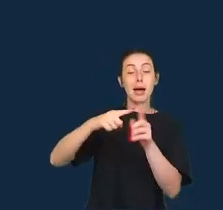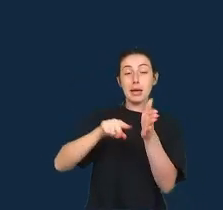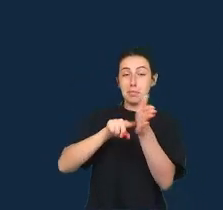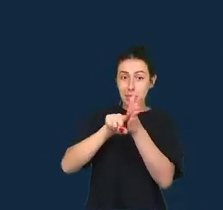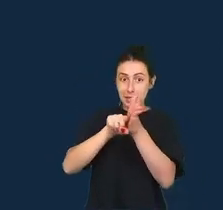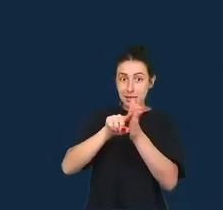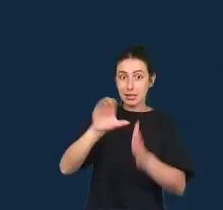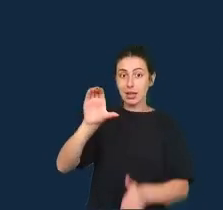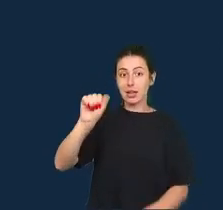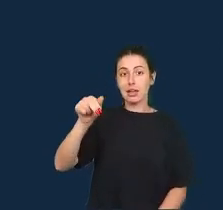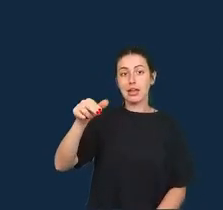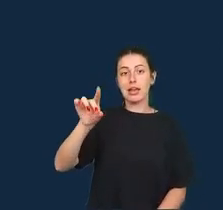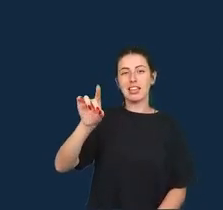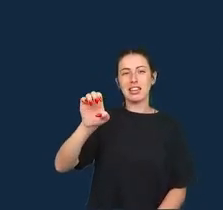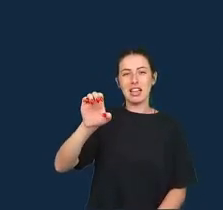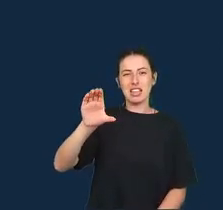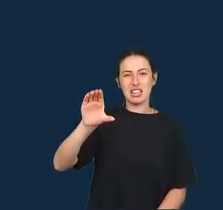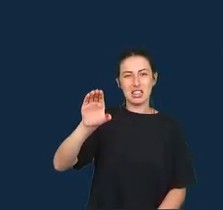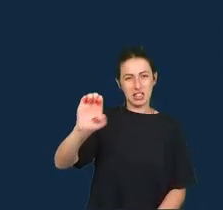nesse capítulo